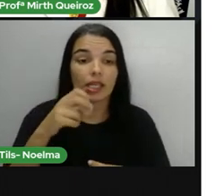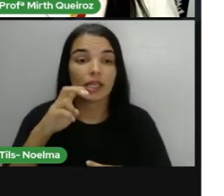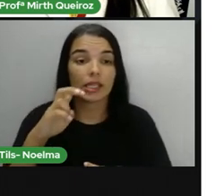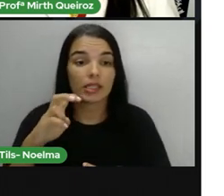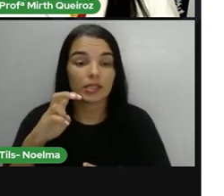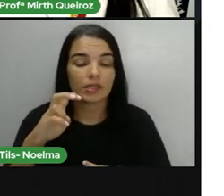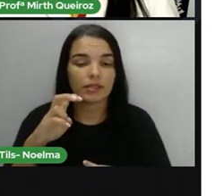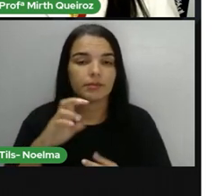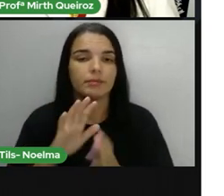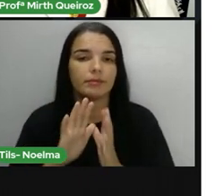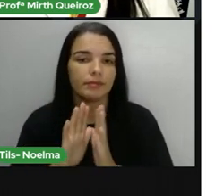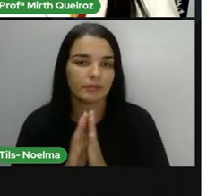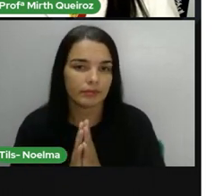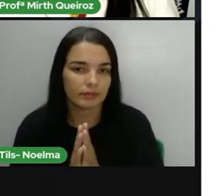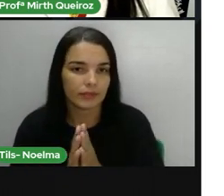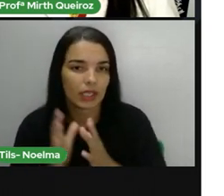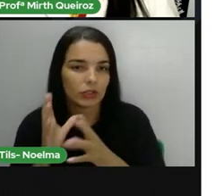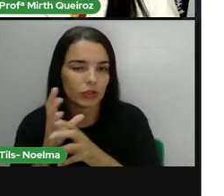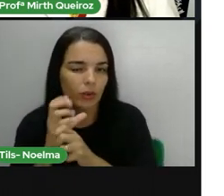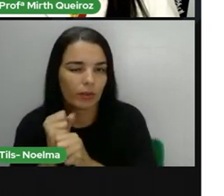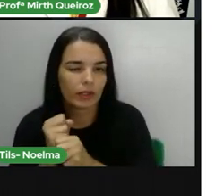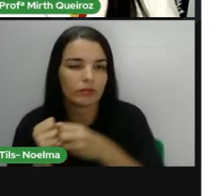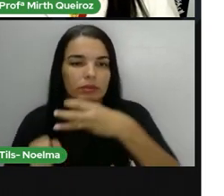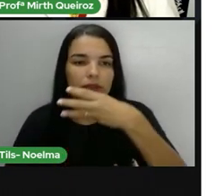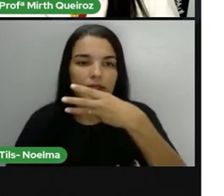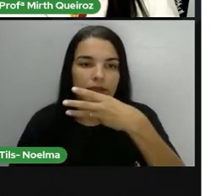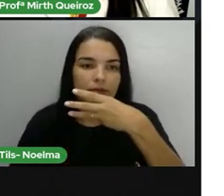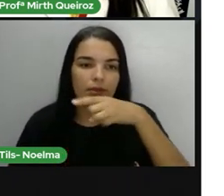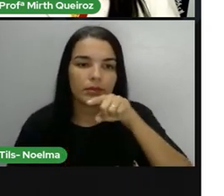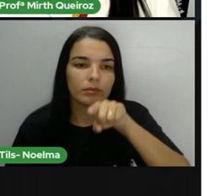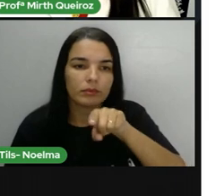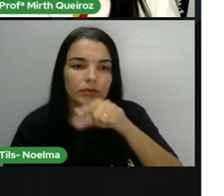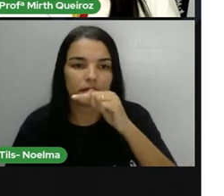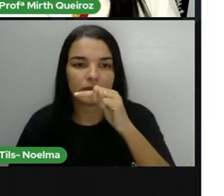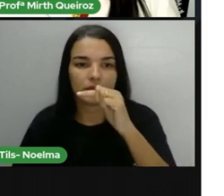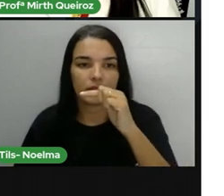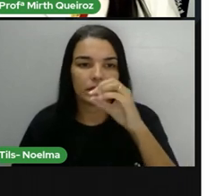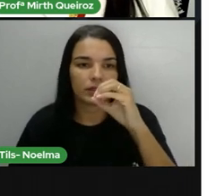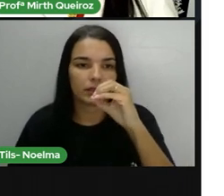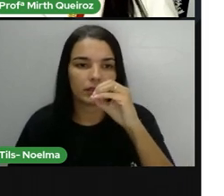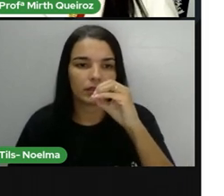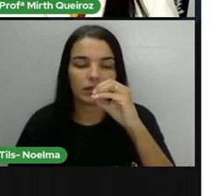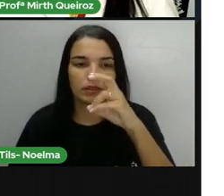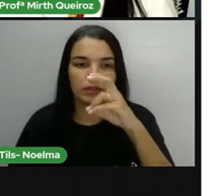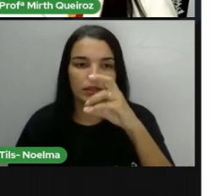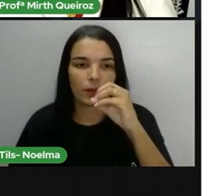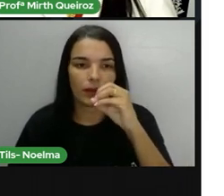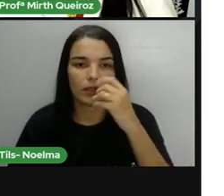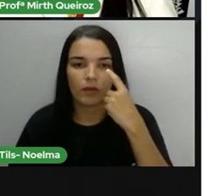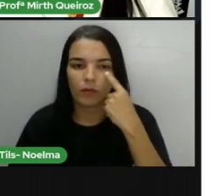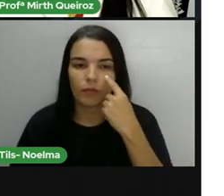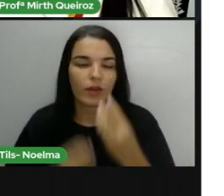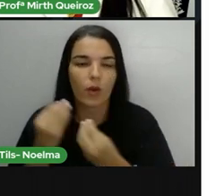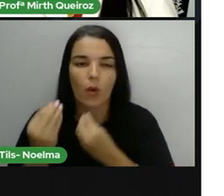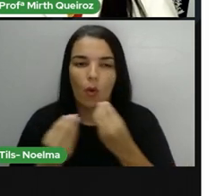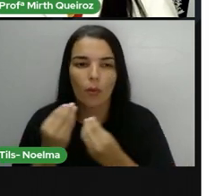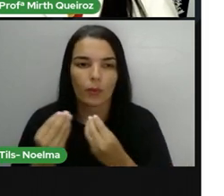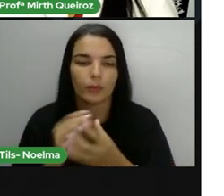saca. Deu aí um total de 3.750 reais. Vamos ver como é que foi resolvido?